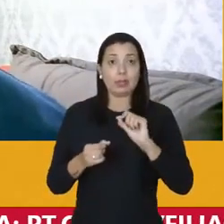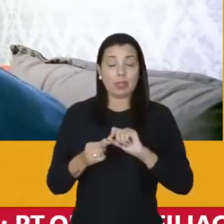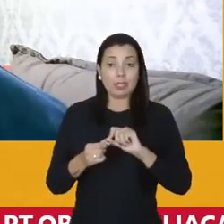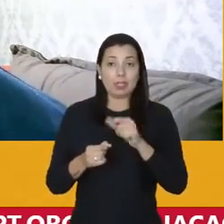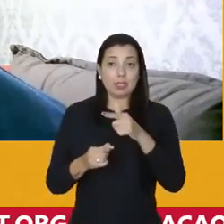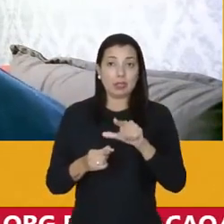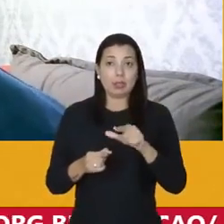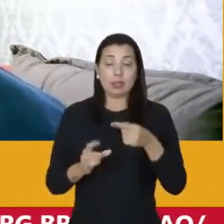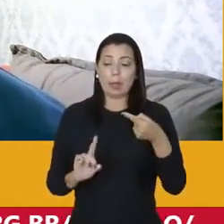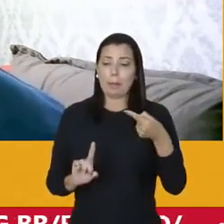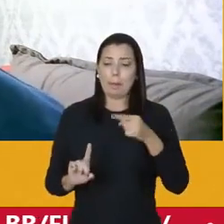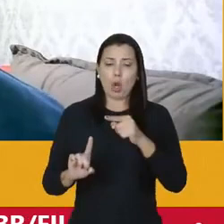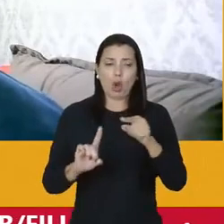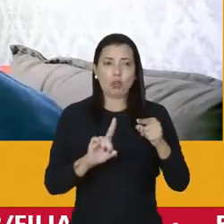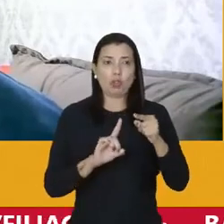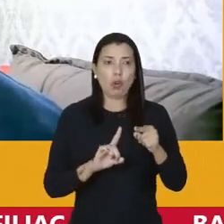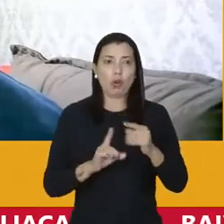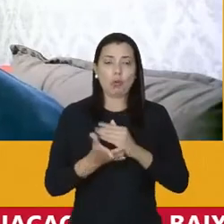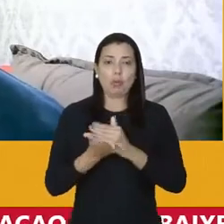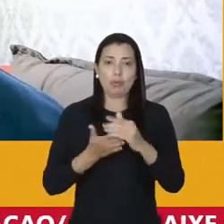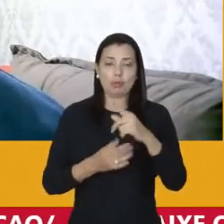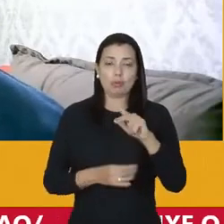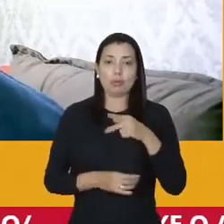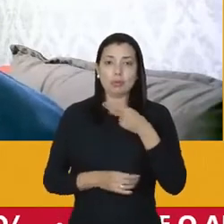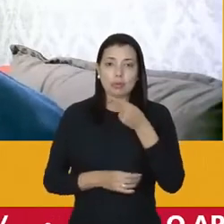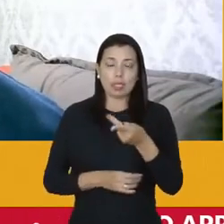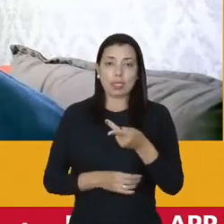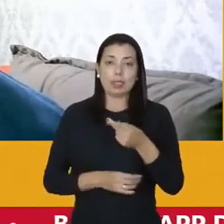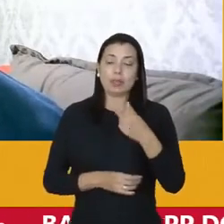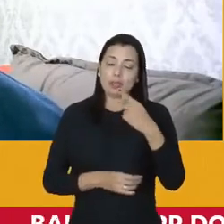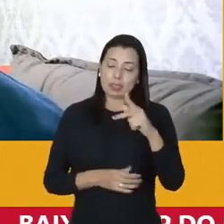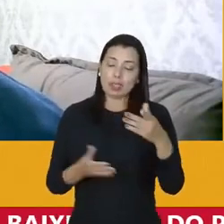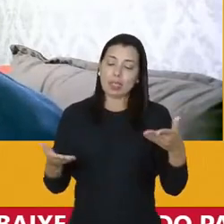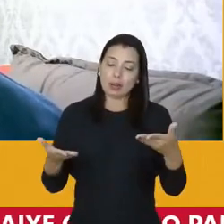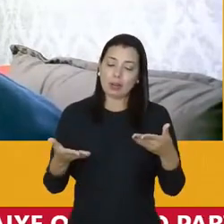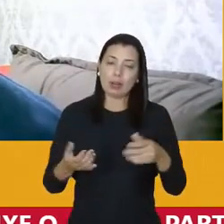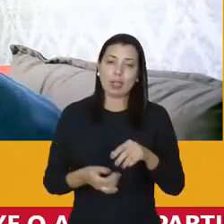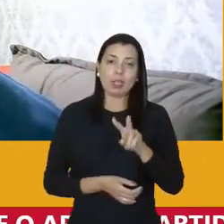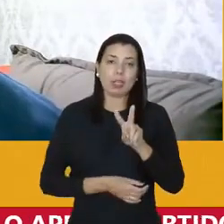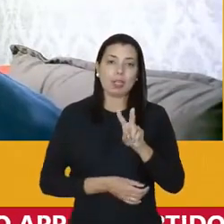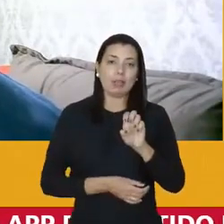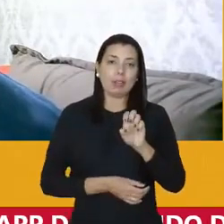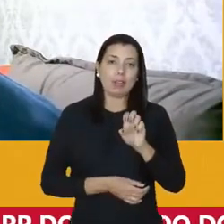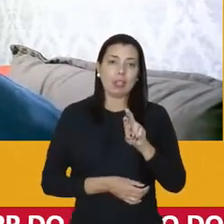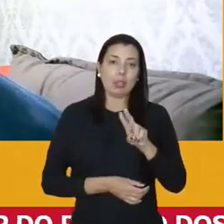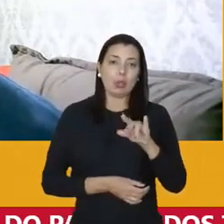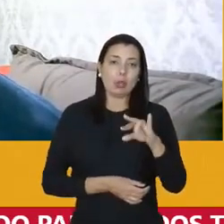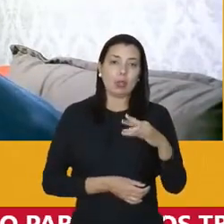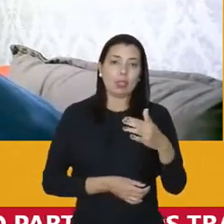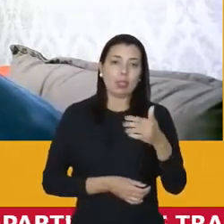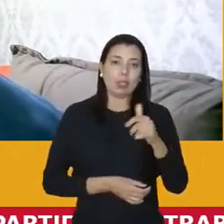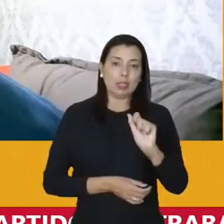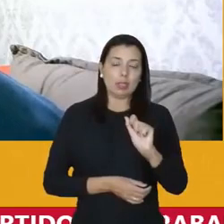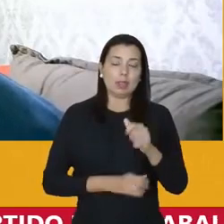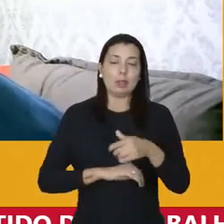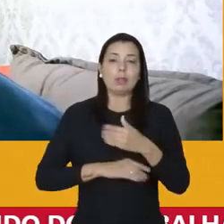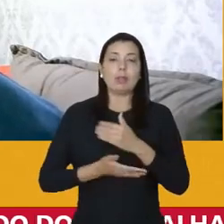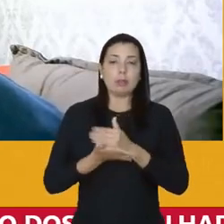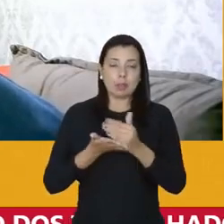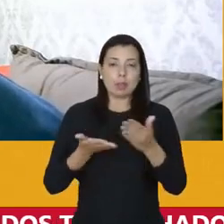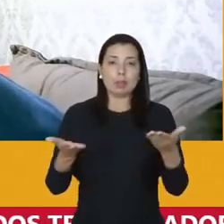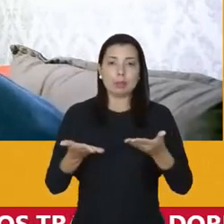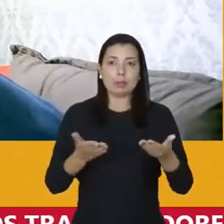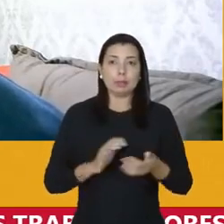a provocação no início da sua fala. Verônica, é com você. Tem um minuto para a sua apresentação, vou só dar ação inicial, na verdade.